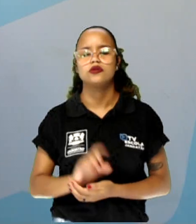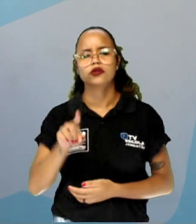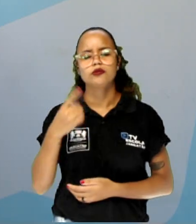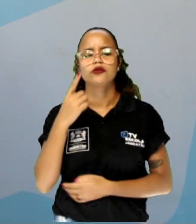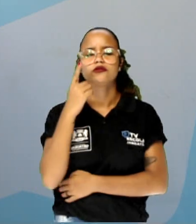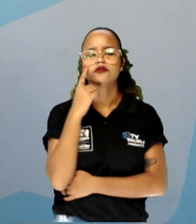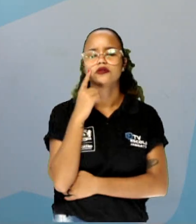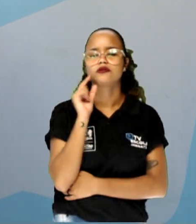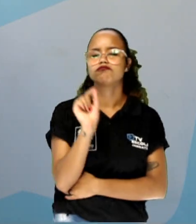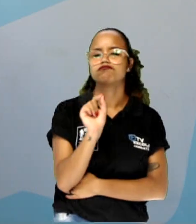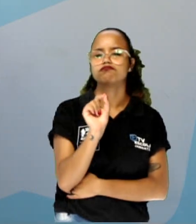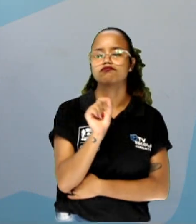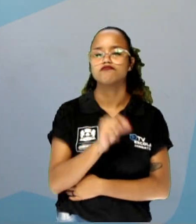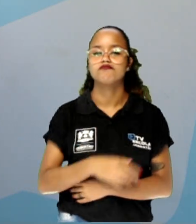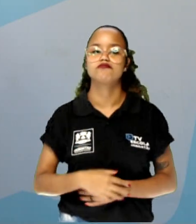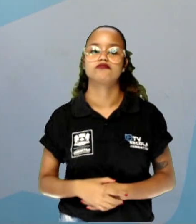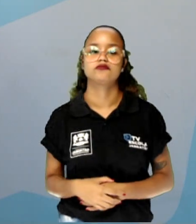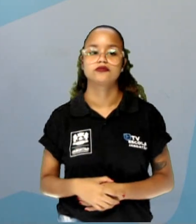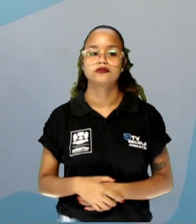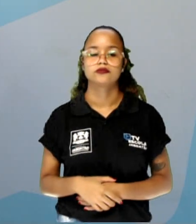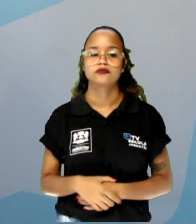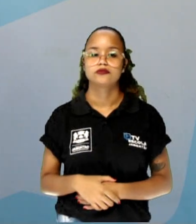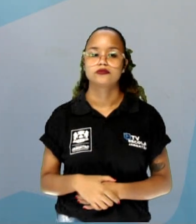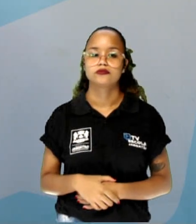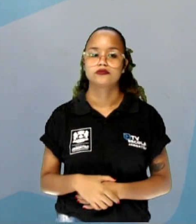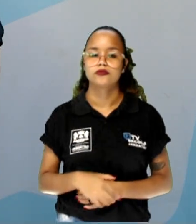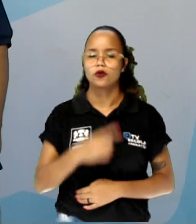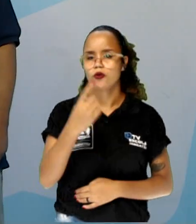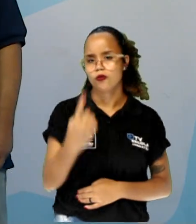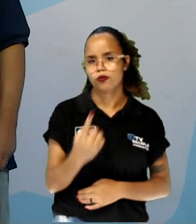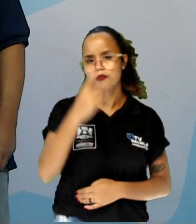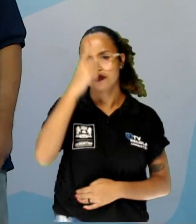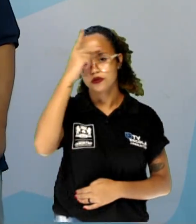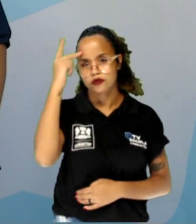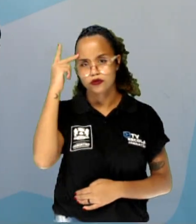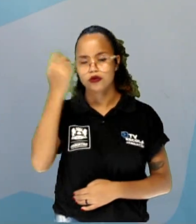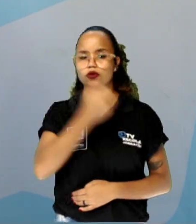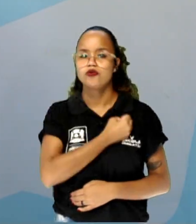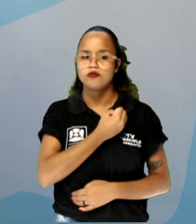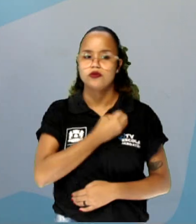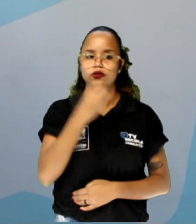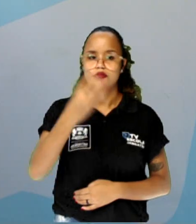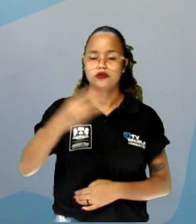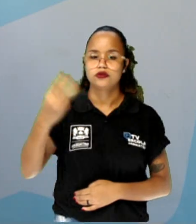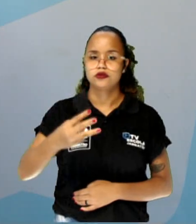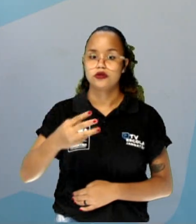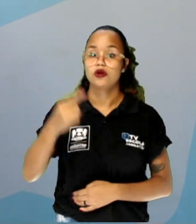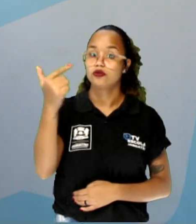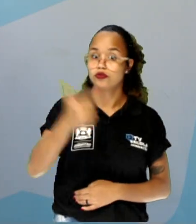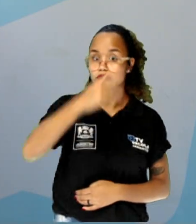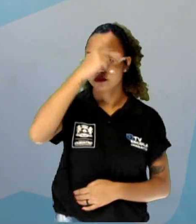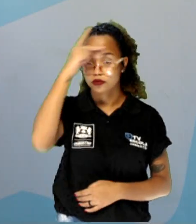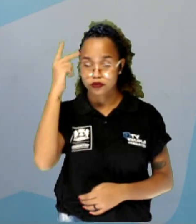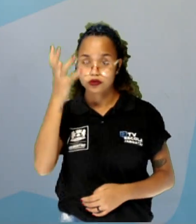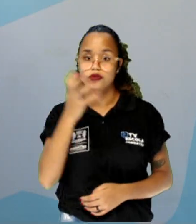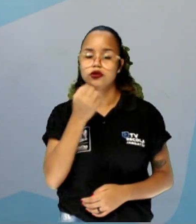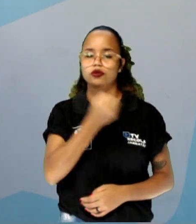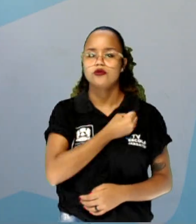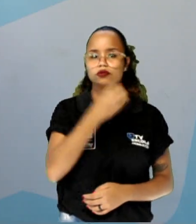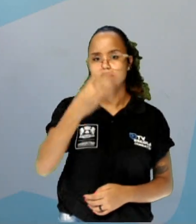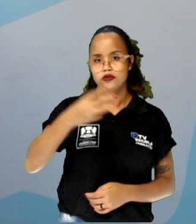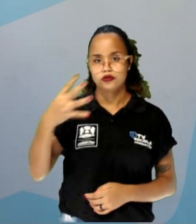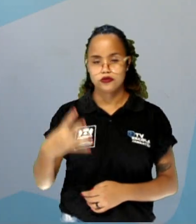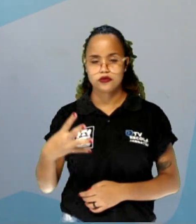viu o seguinte, Que uma pessoa pediu o número 33, duas pessoas pediu o número 34,